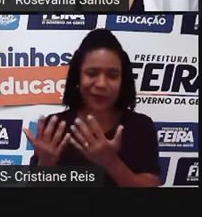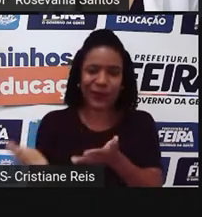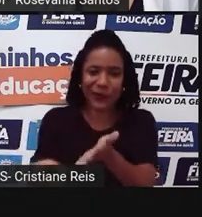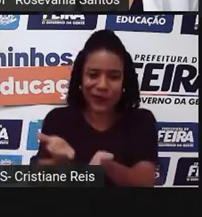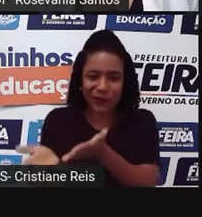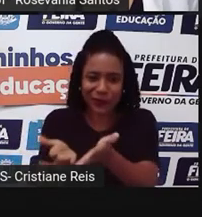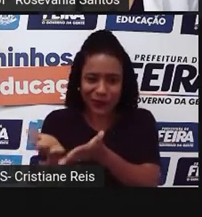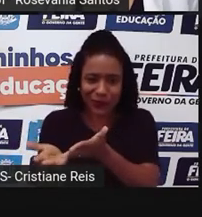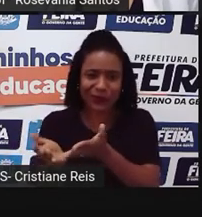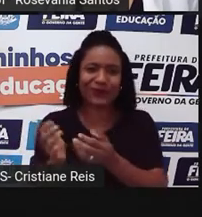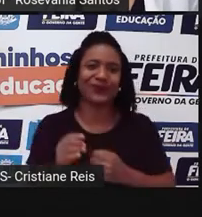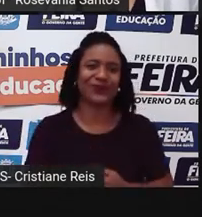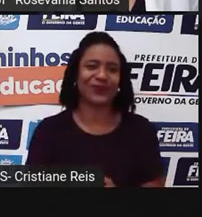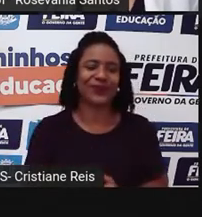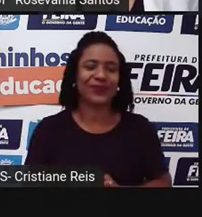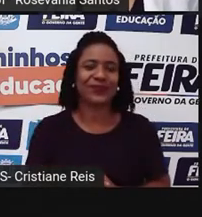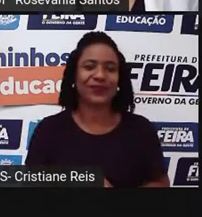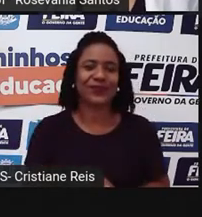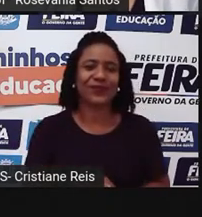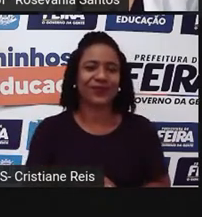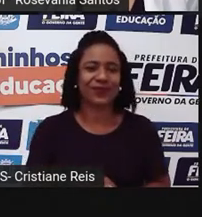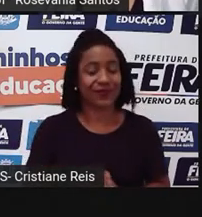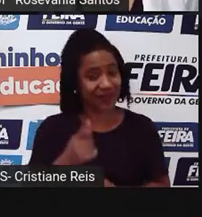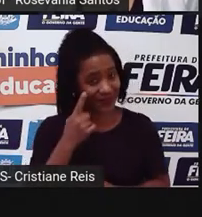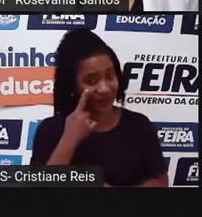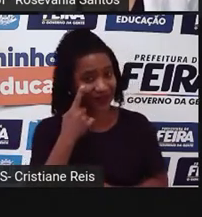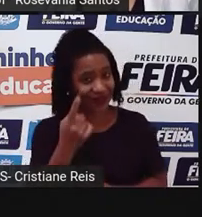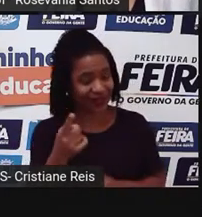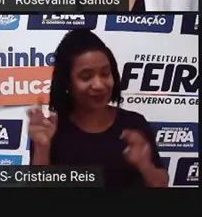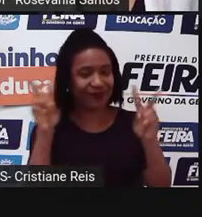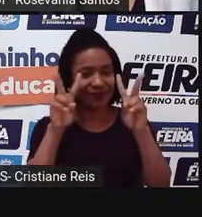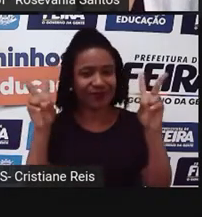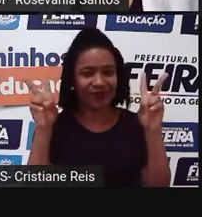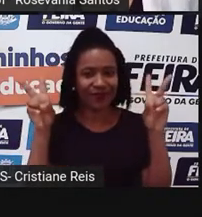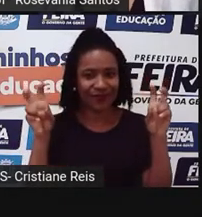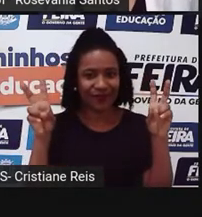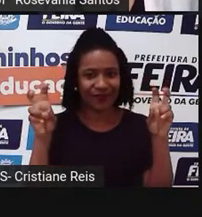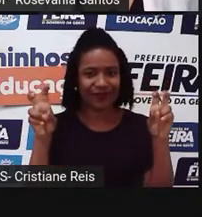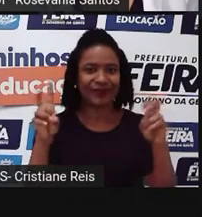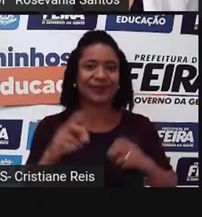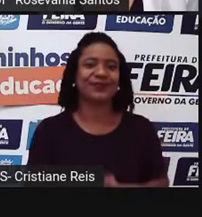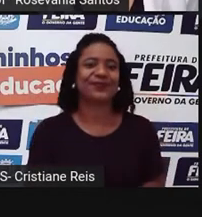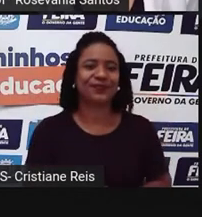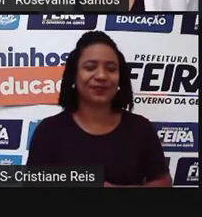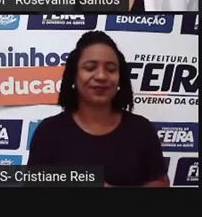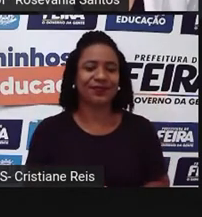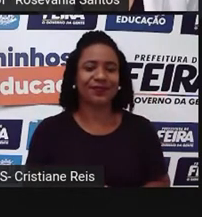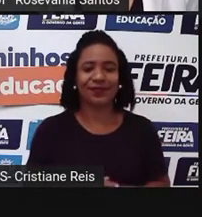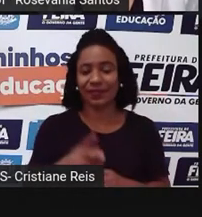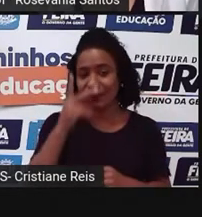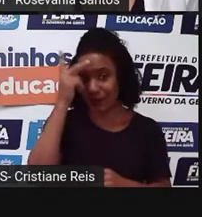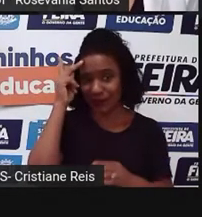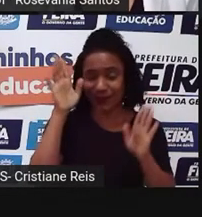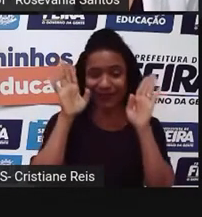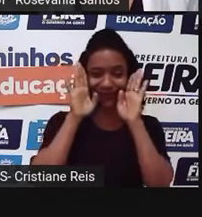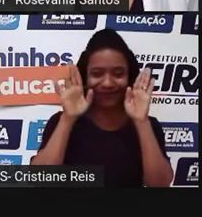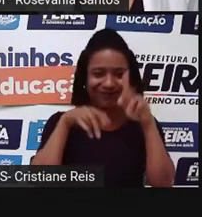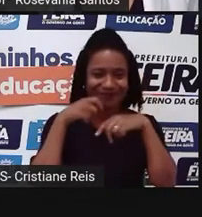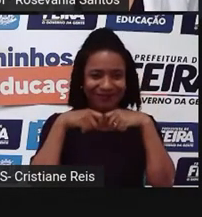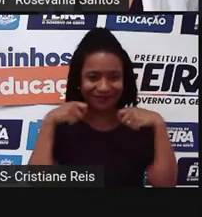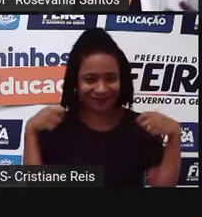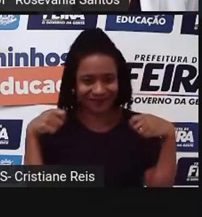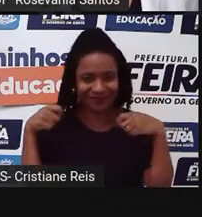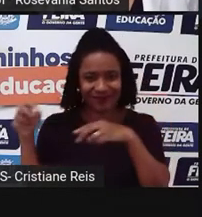Então, vamos lá. Aí vem uma frasezinha que a maioria dos camponeses, eles gostam de falar.